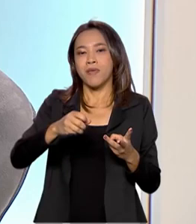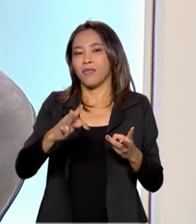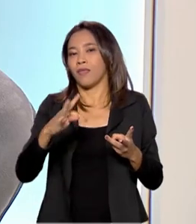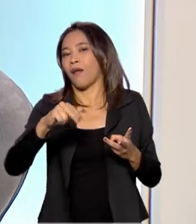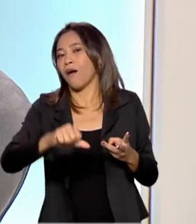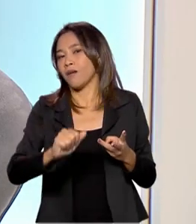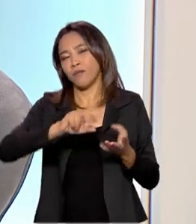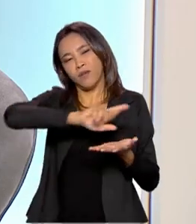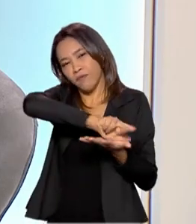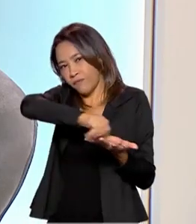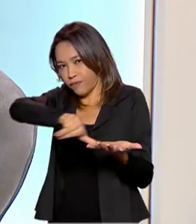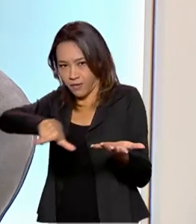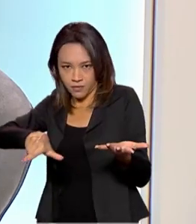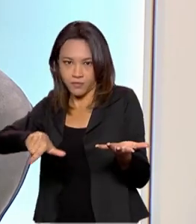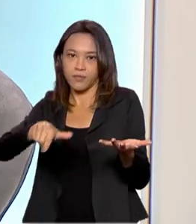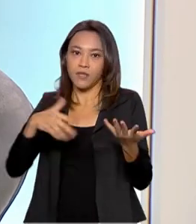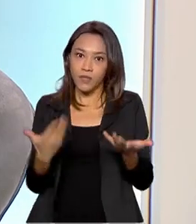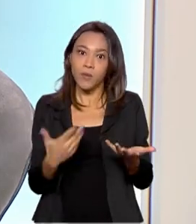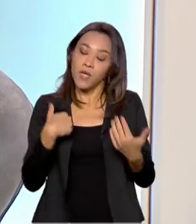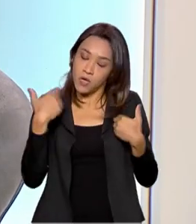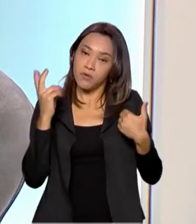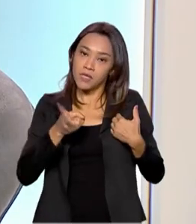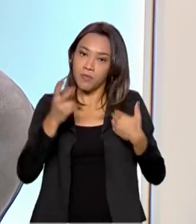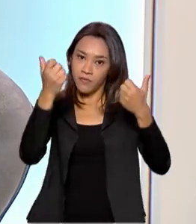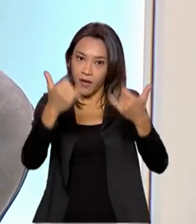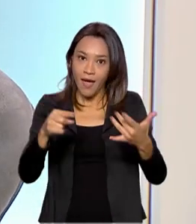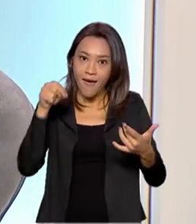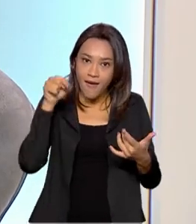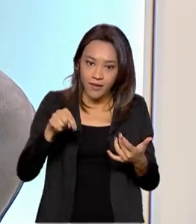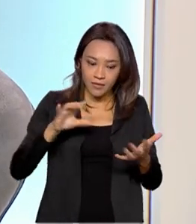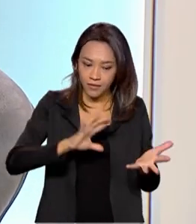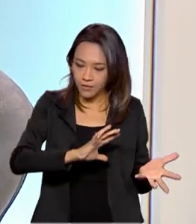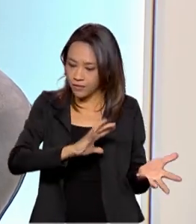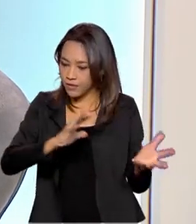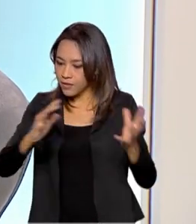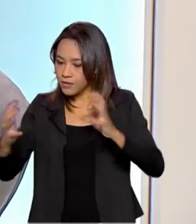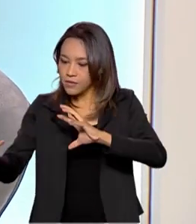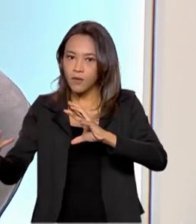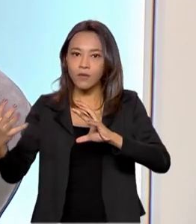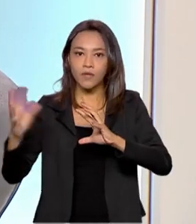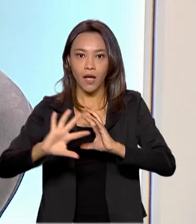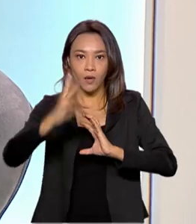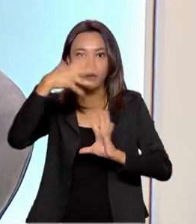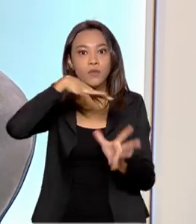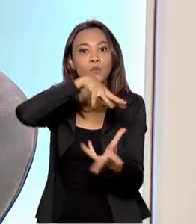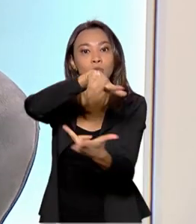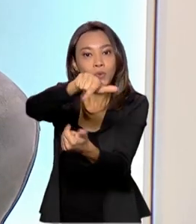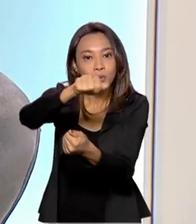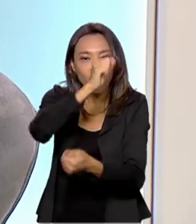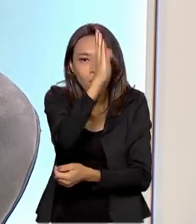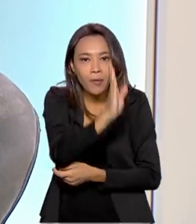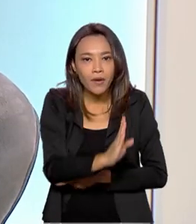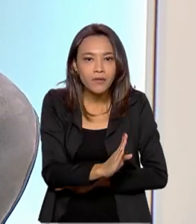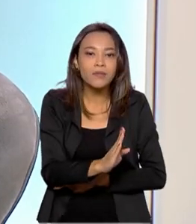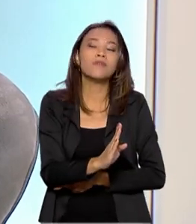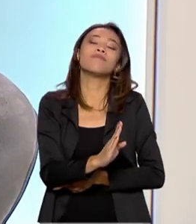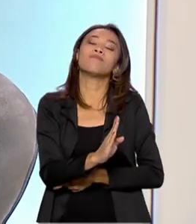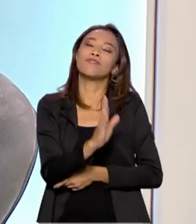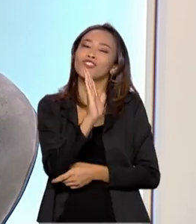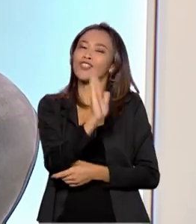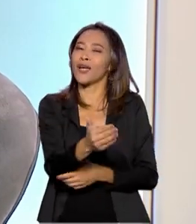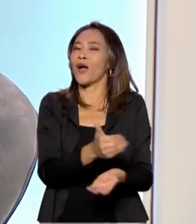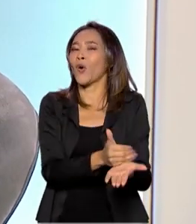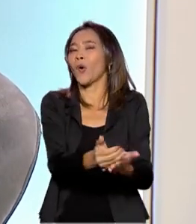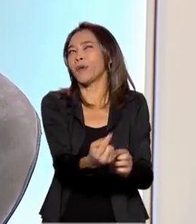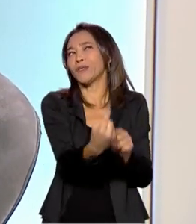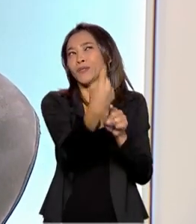outros biocombustíveis. Então, eu sempre digo o seguinte, essa transição energética que o mundo começa a fazer, o Brasil, na verdade, ele começou a